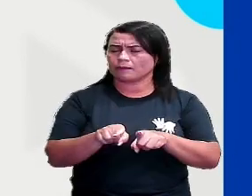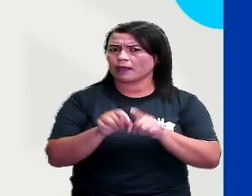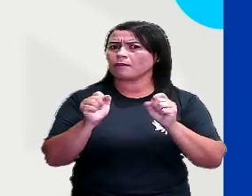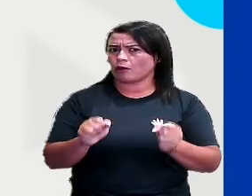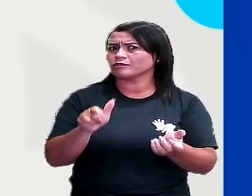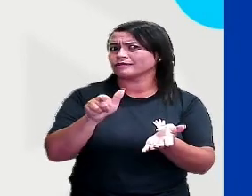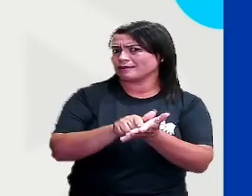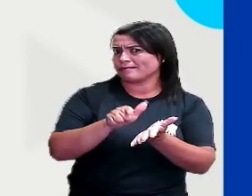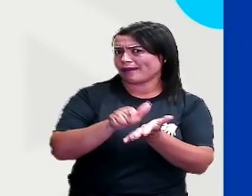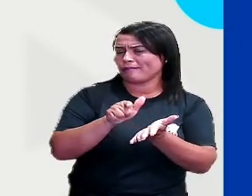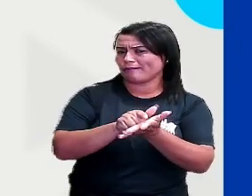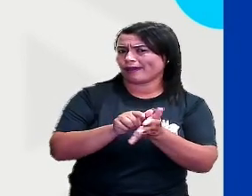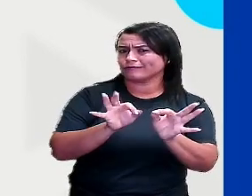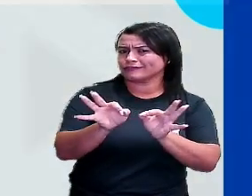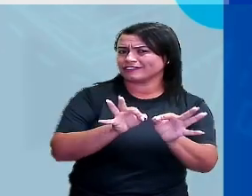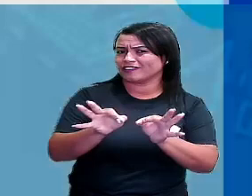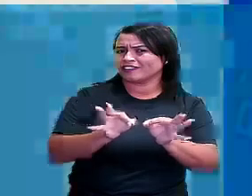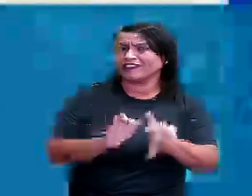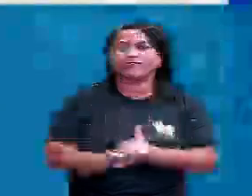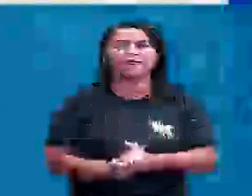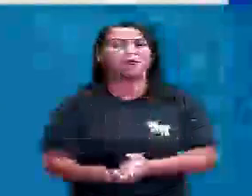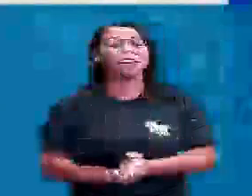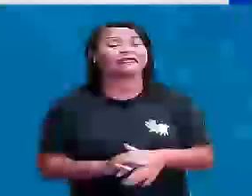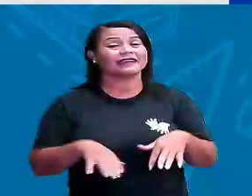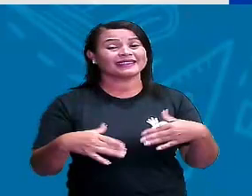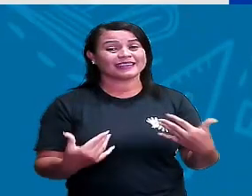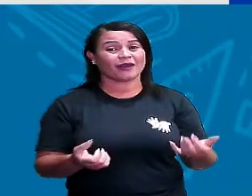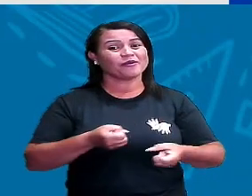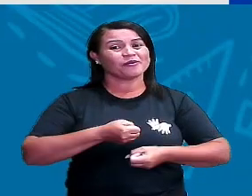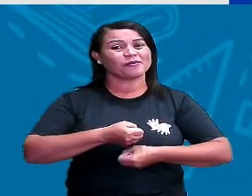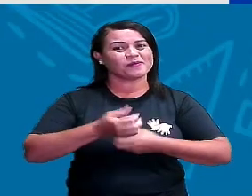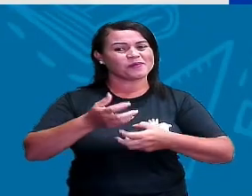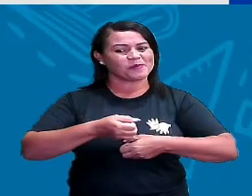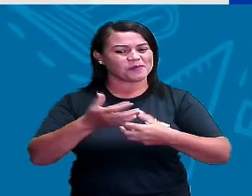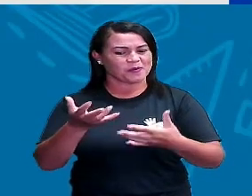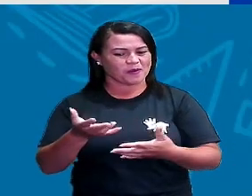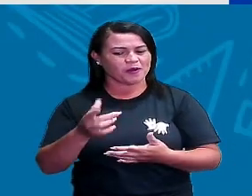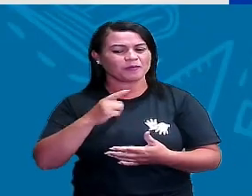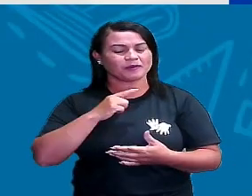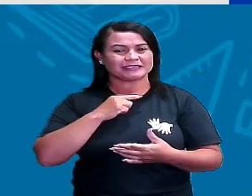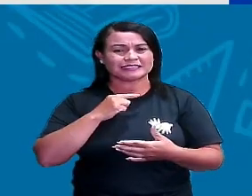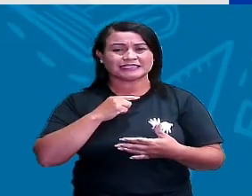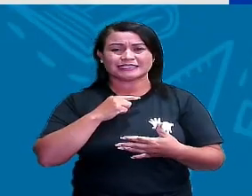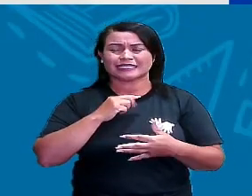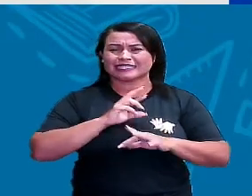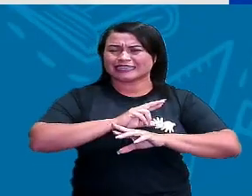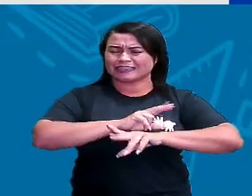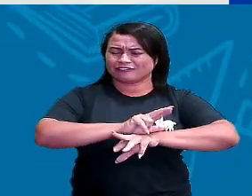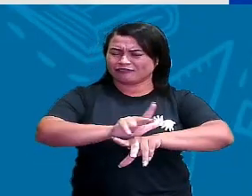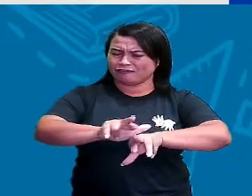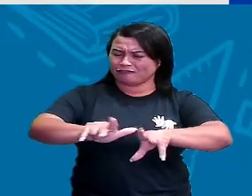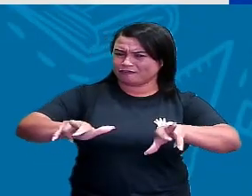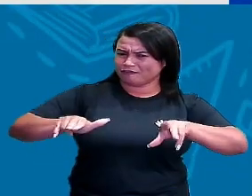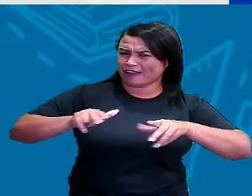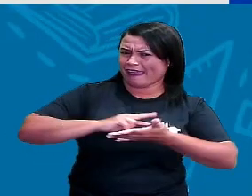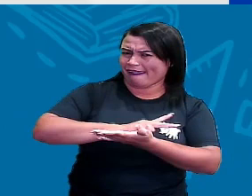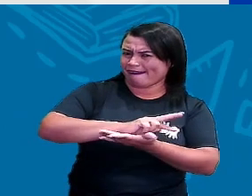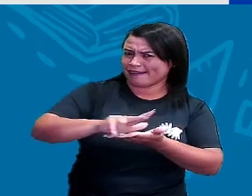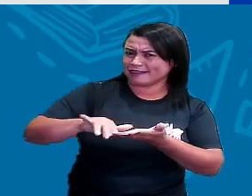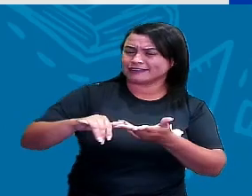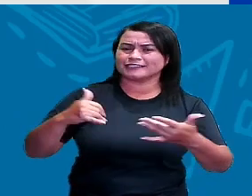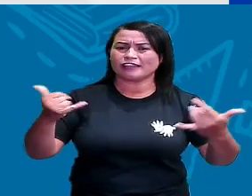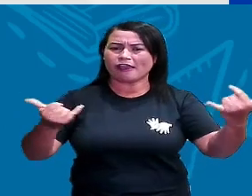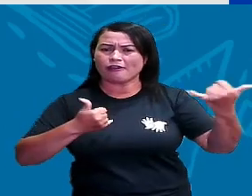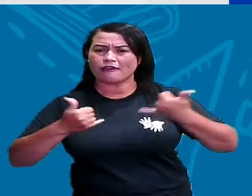ser feito. Tá? Então aí a gente trouxe esse poeminha. Olha que ele traz um monte de informações. Ele diz que o cubo tem seis faces.